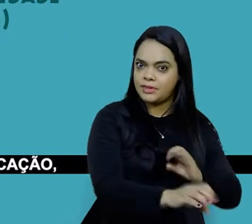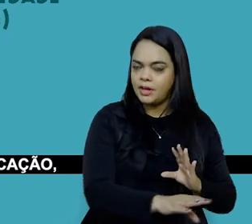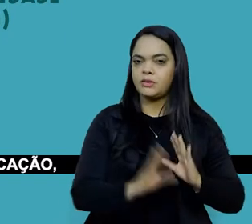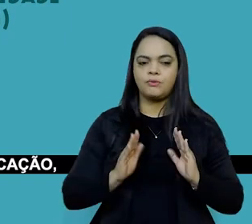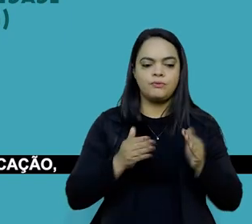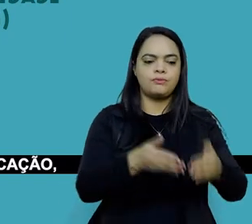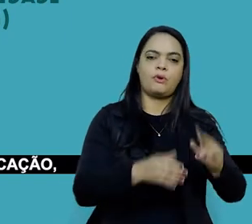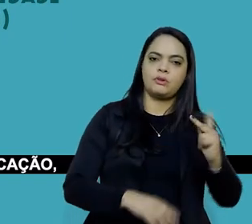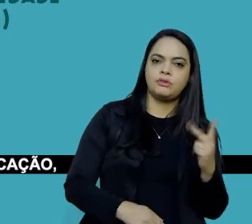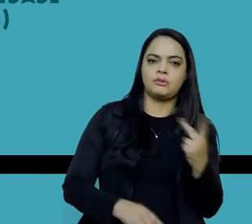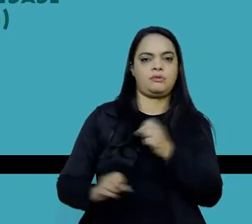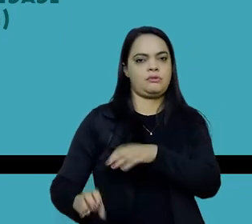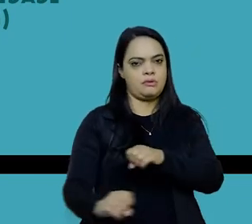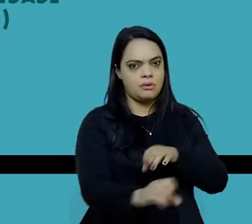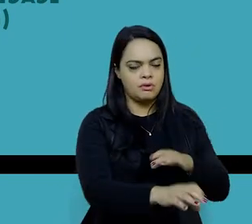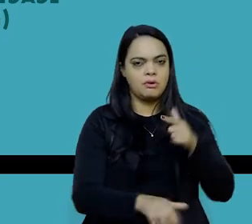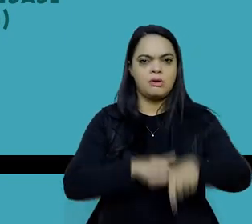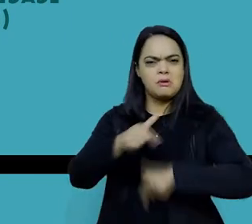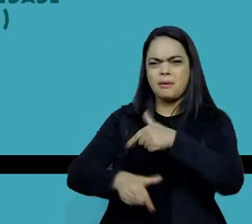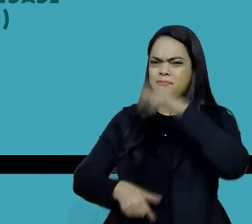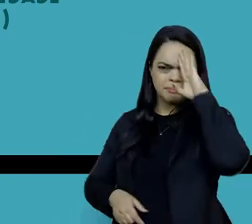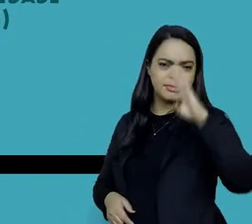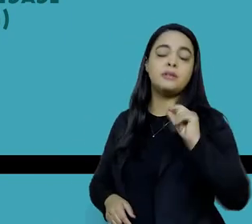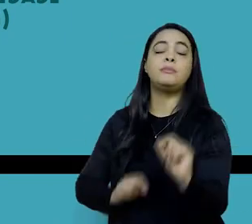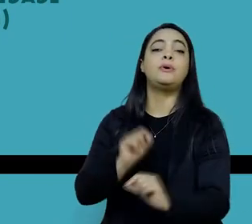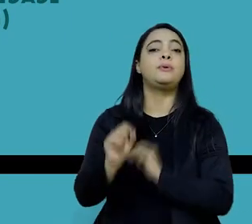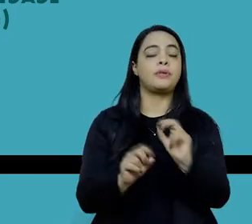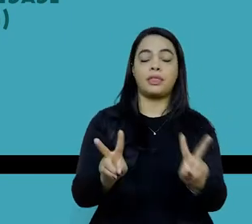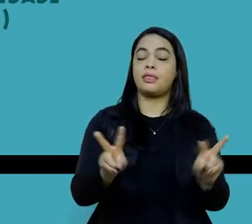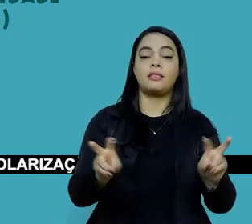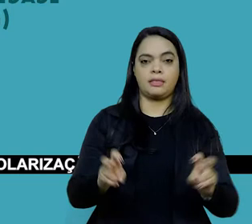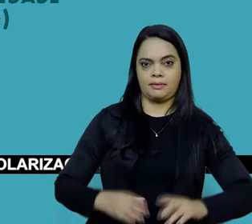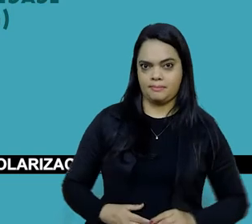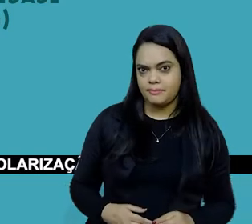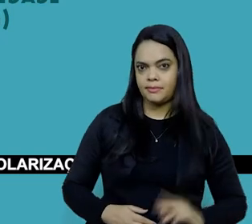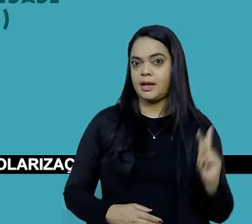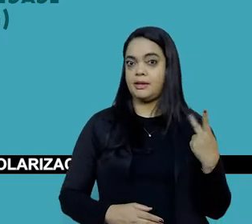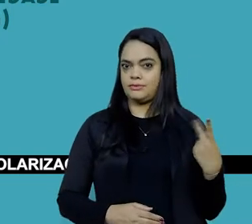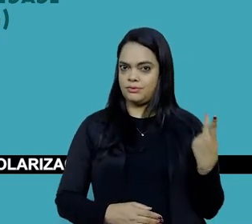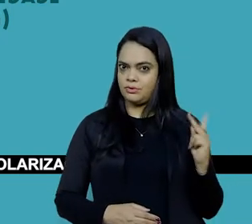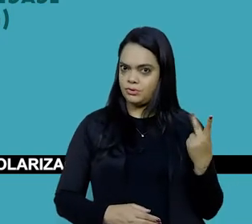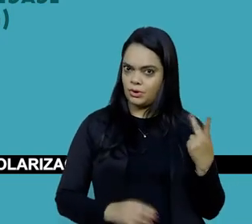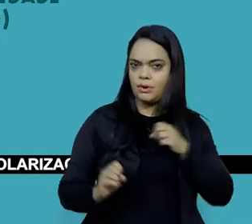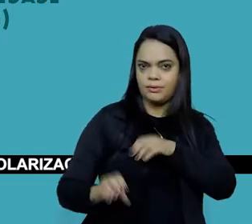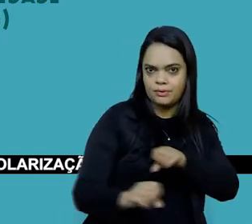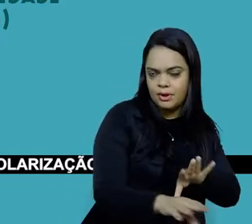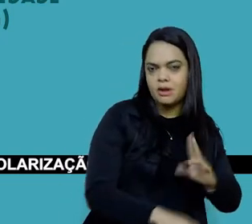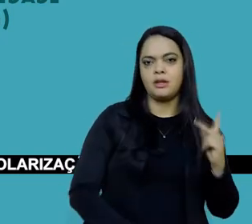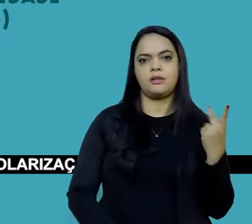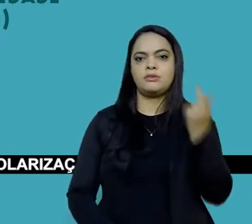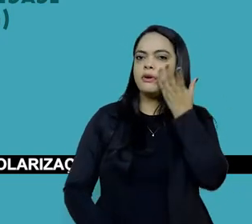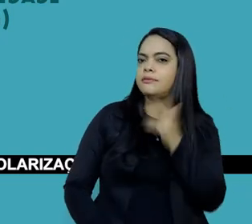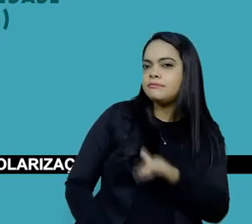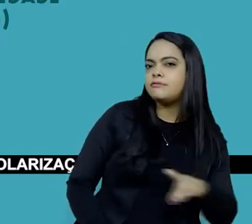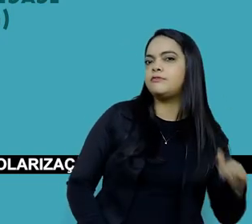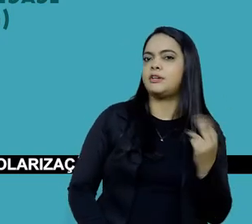em história da educação, atuando principalmente nos seguintes temas. História da educação, história da infância,